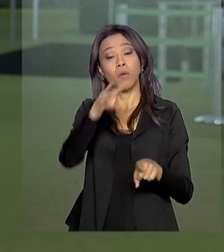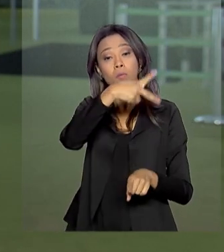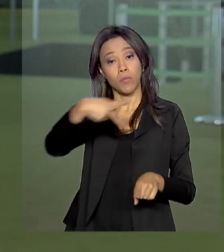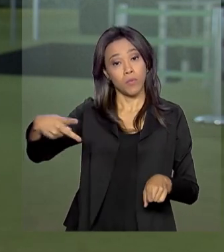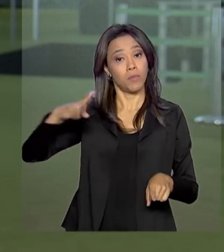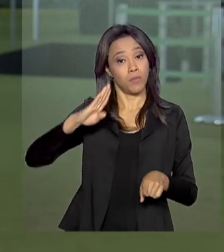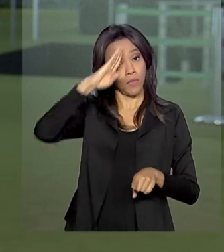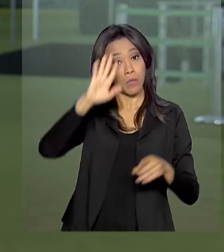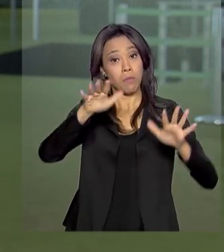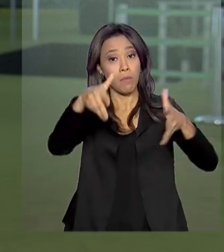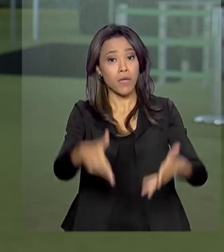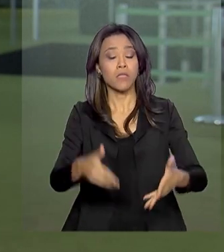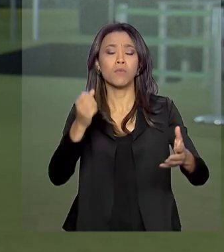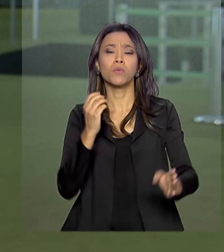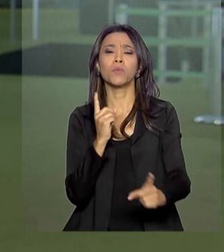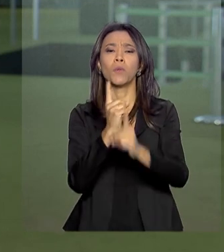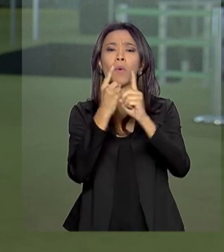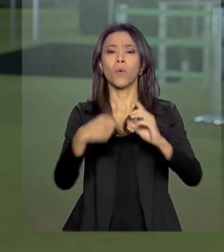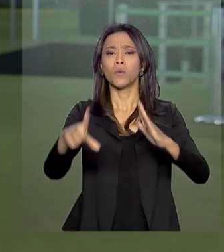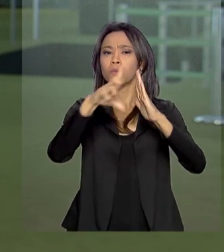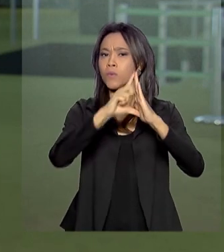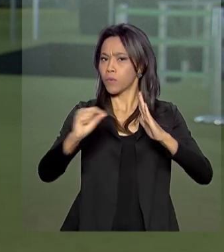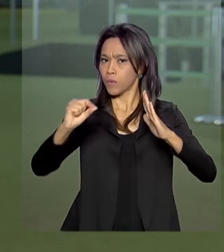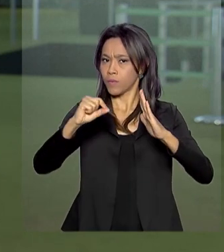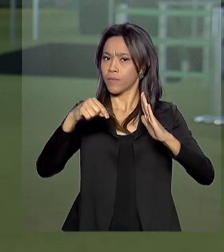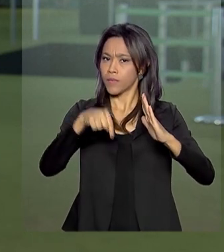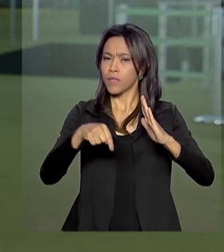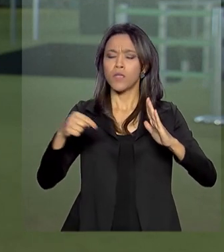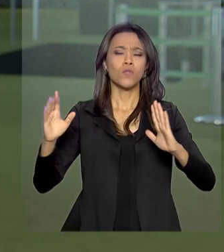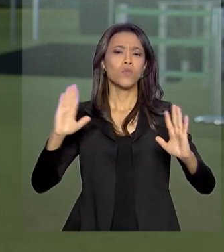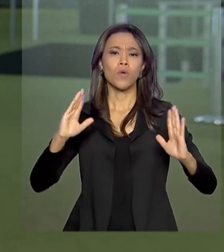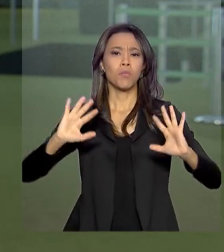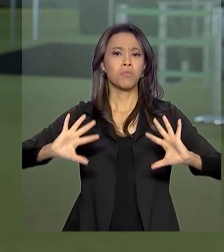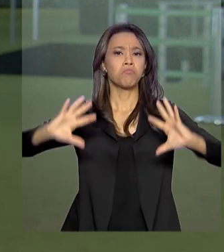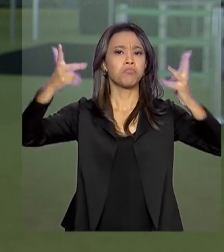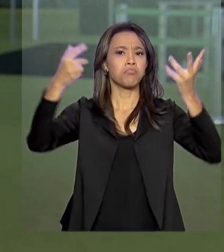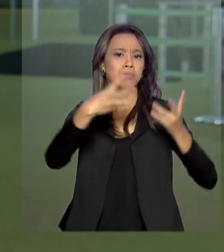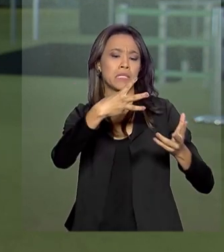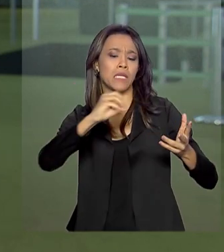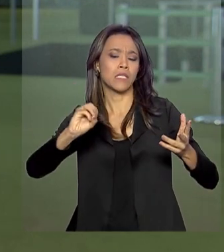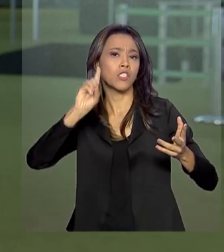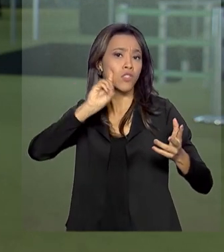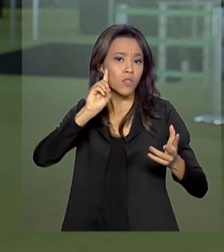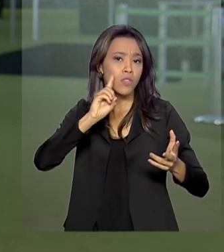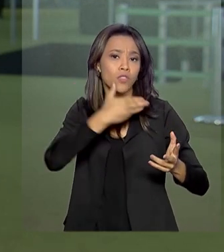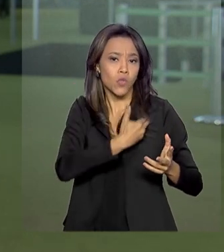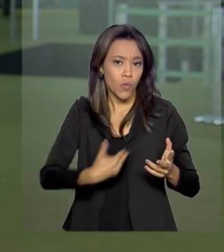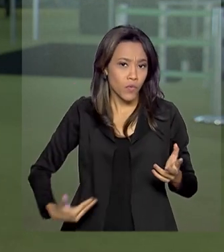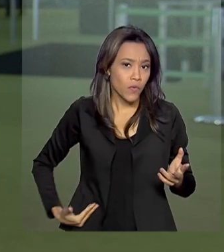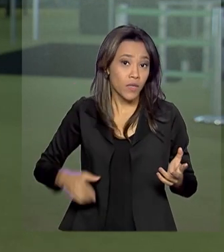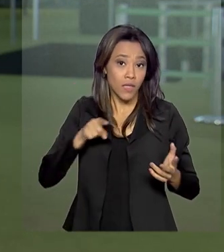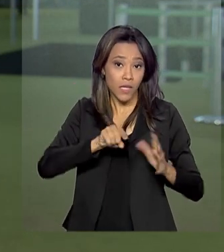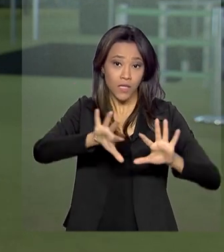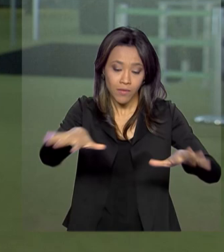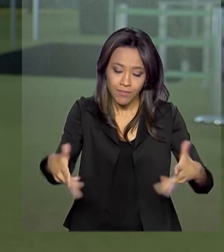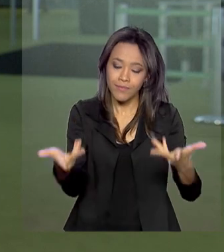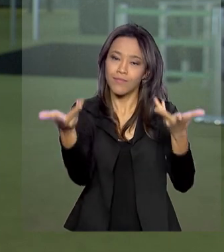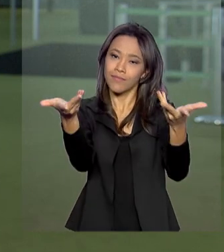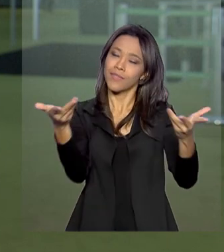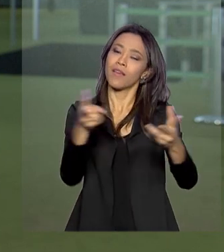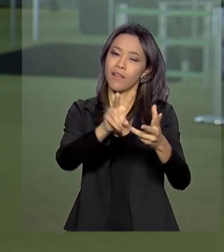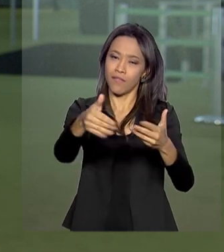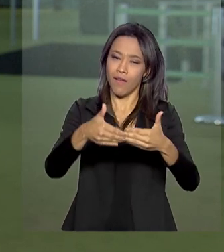Palácio do Planalto, aí alusivo aos 300 dias de governo e nessa solenidade, ele deve